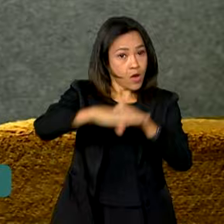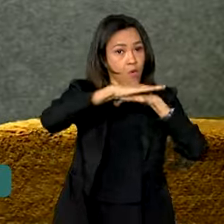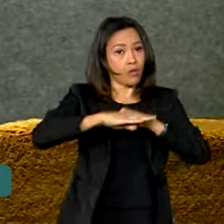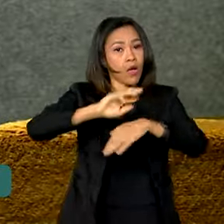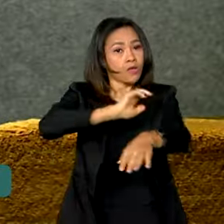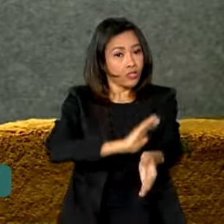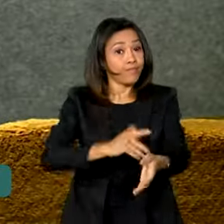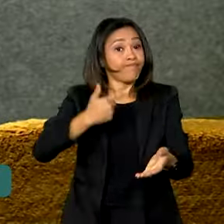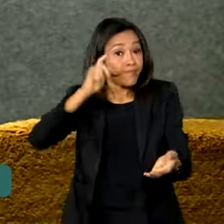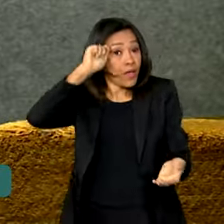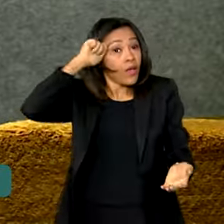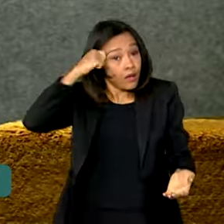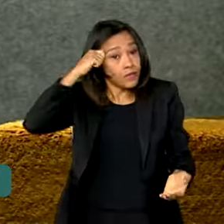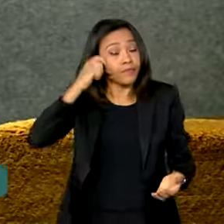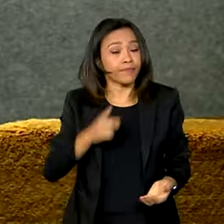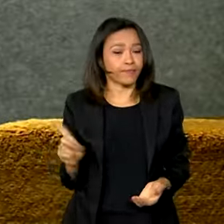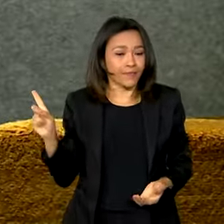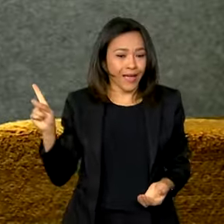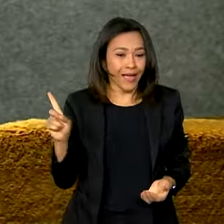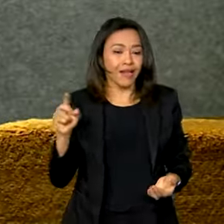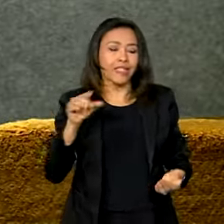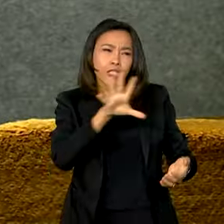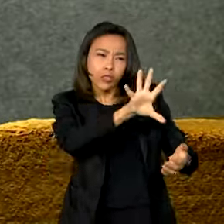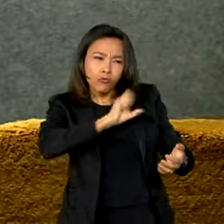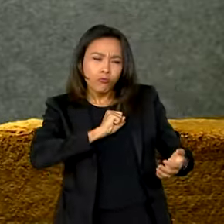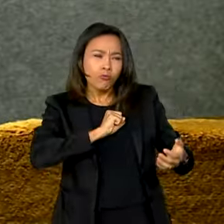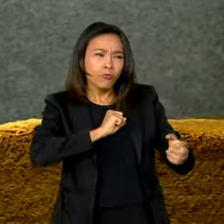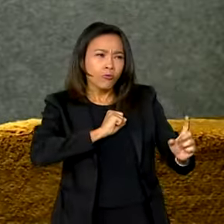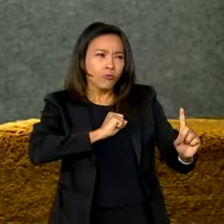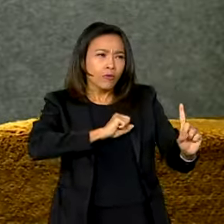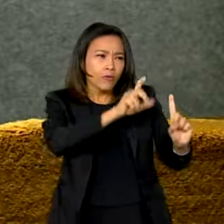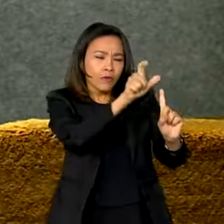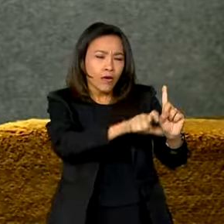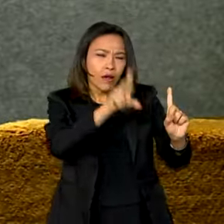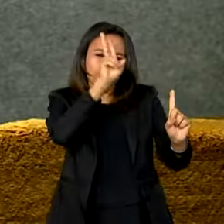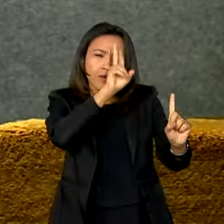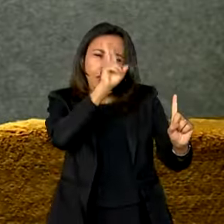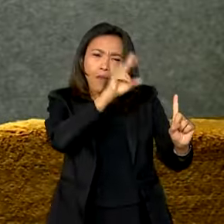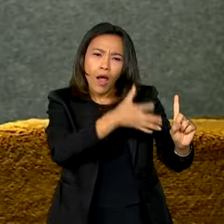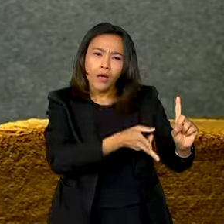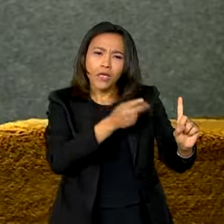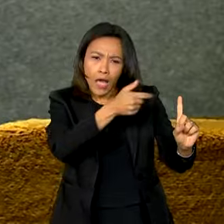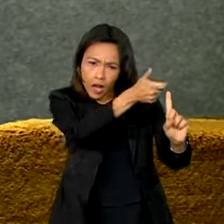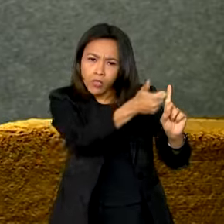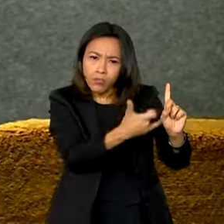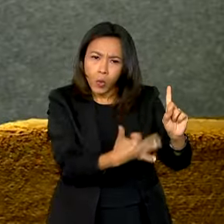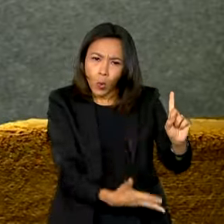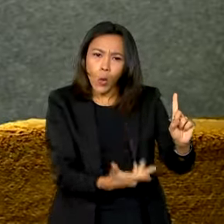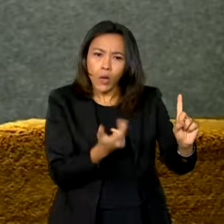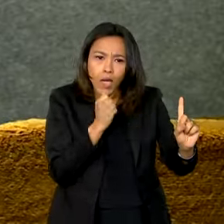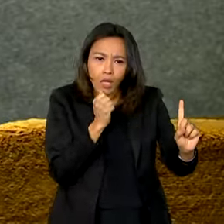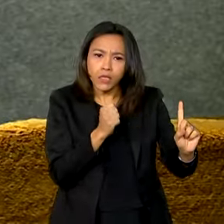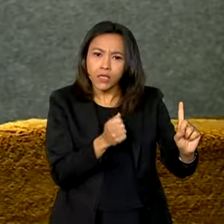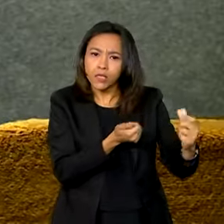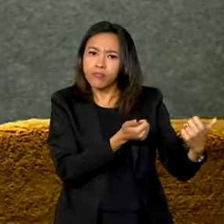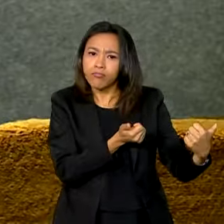possa, de fato, incorporar esse legado e fazer com que efetivamente, como também ela diz e diz,